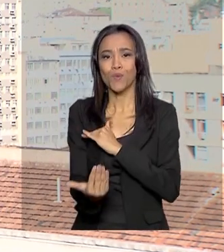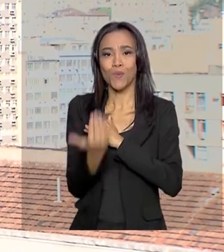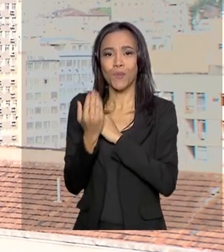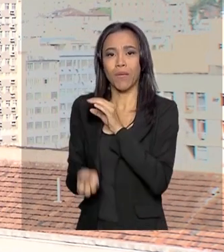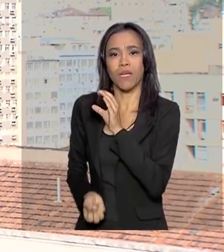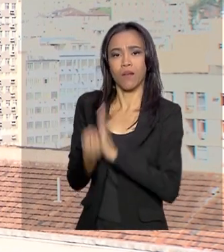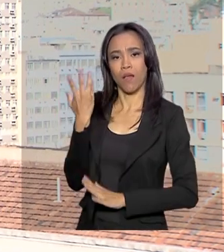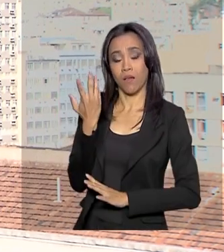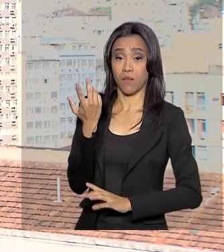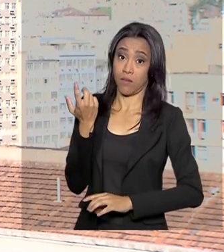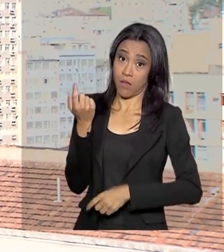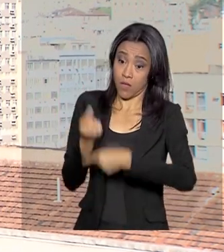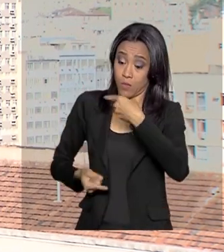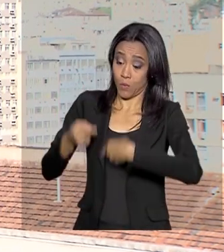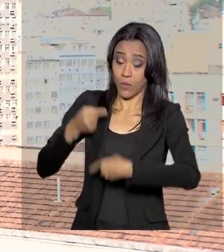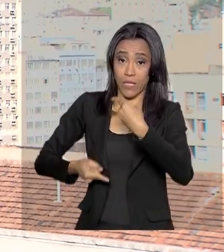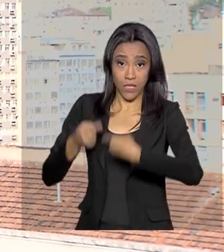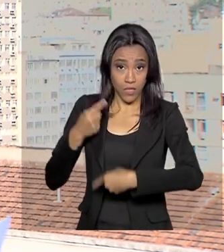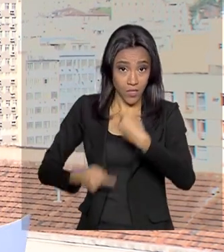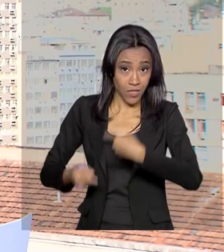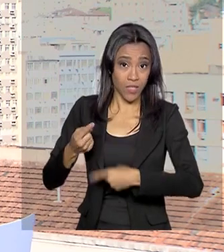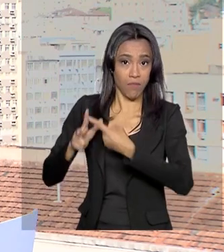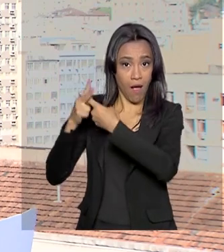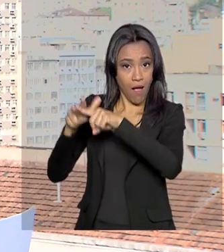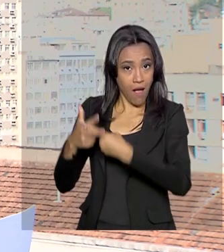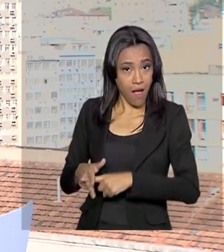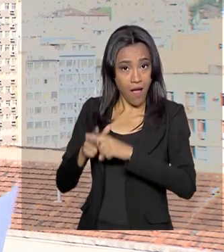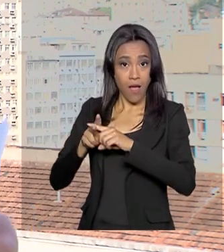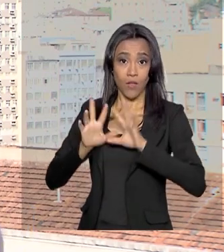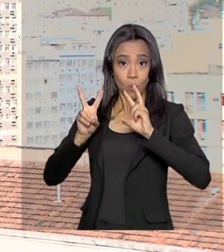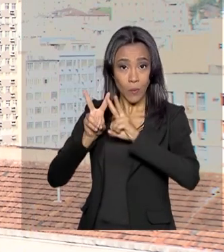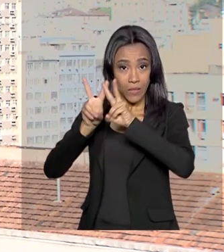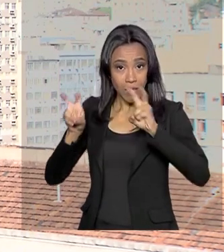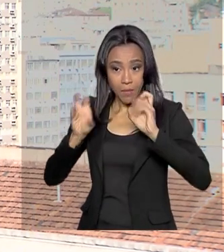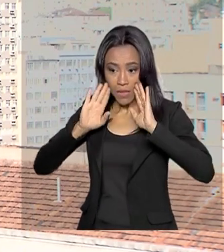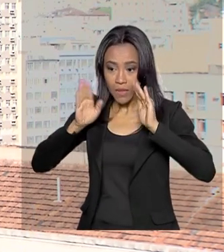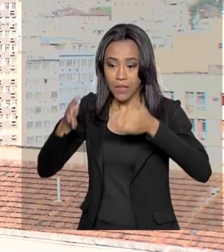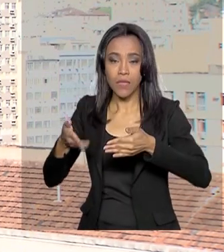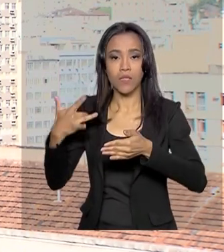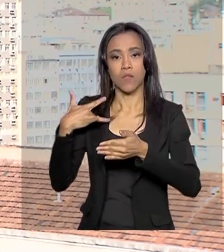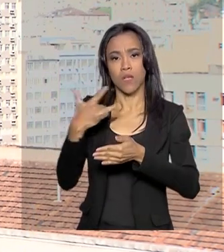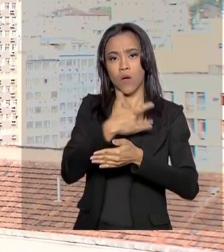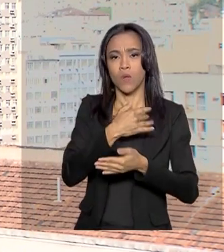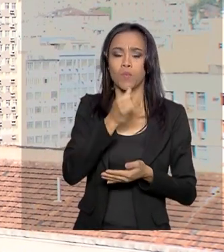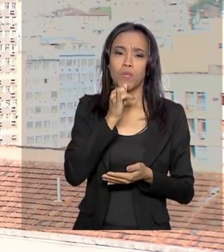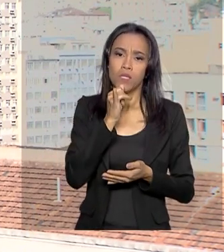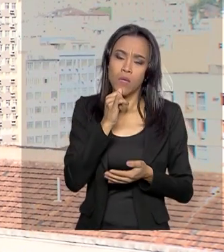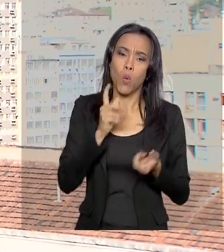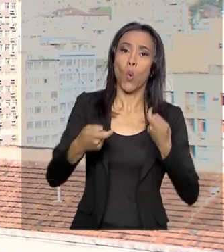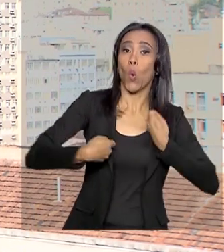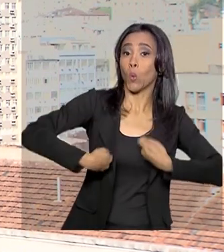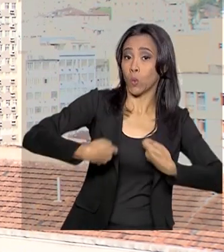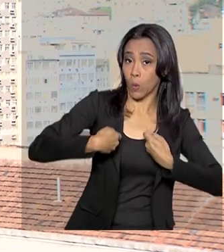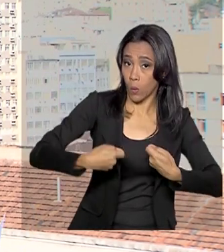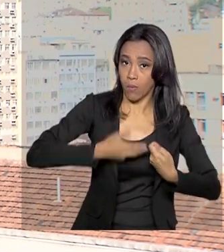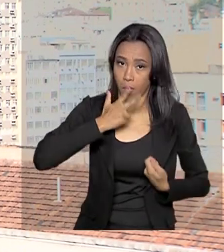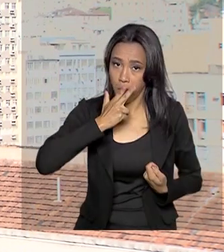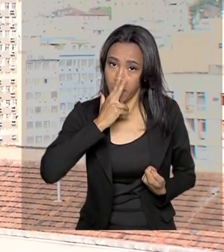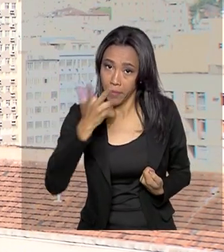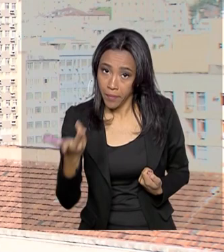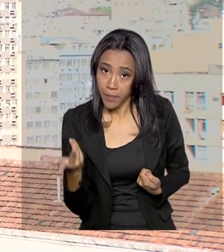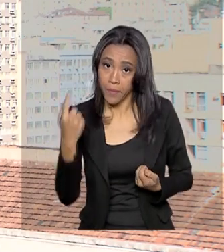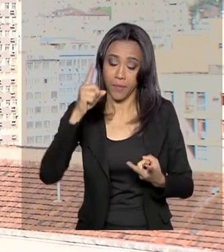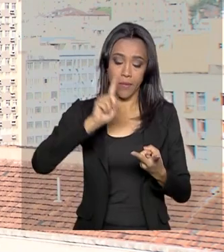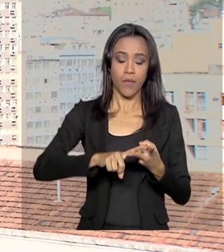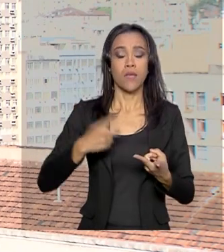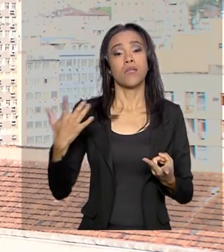e aperfeiçoar ações e políticas na área de atenção à saúde, como o Programa Nacional de Controle do Tabagismo, a Estratégia